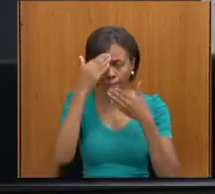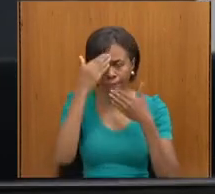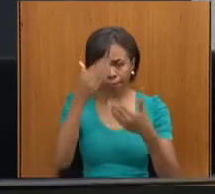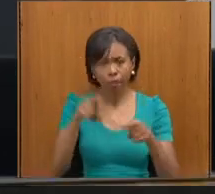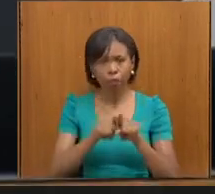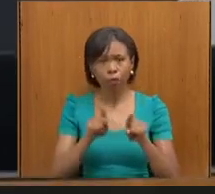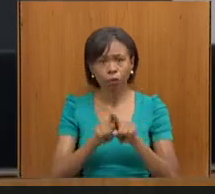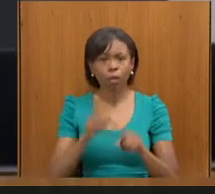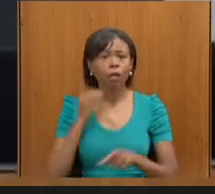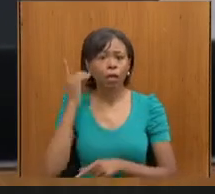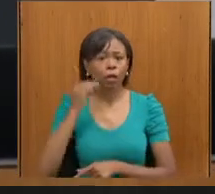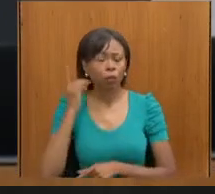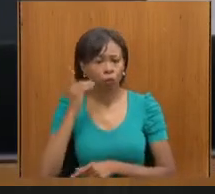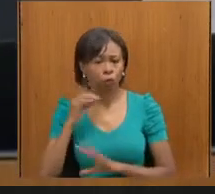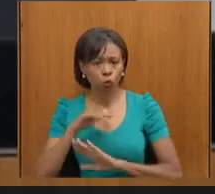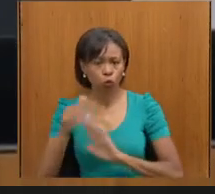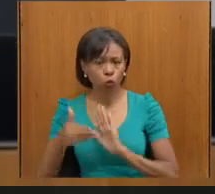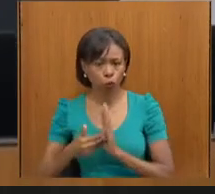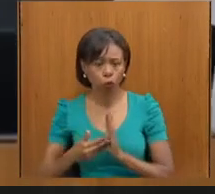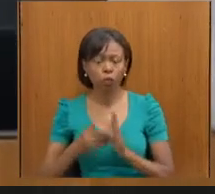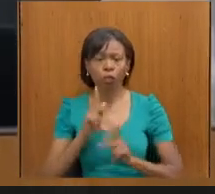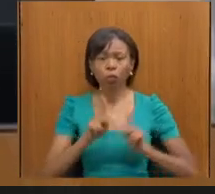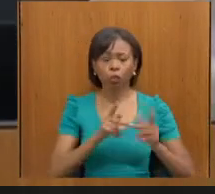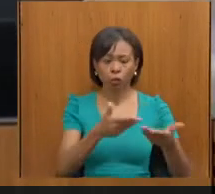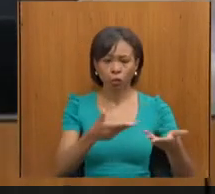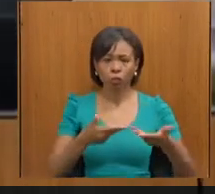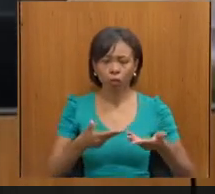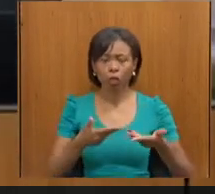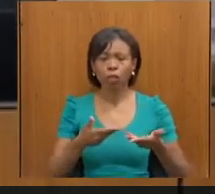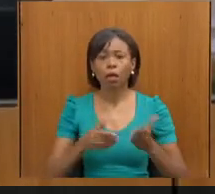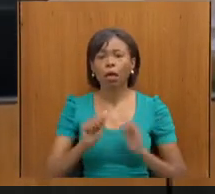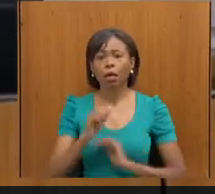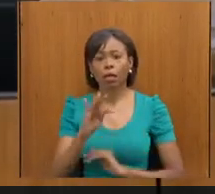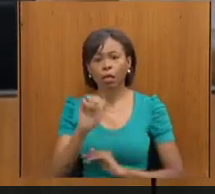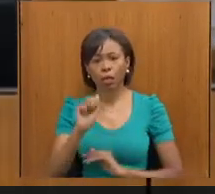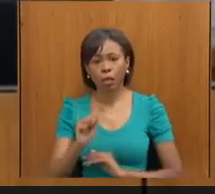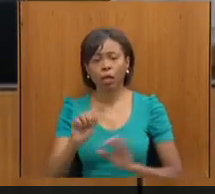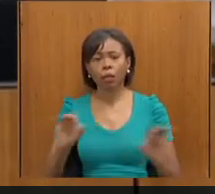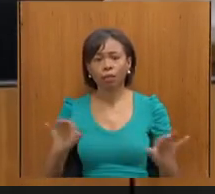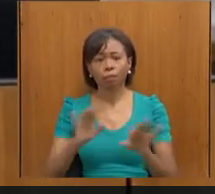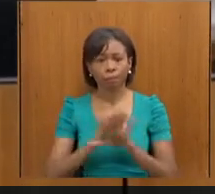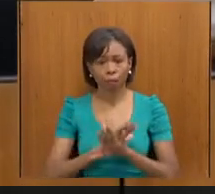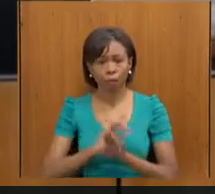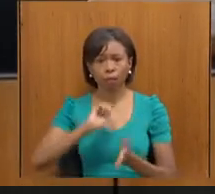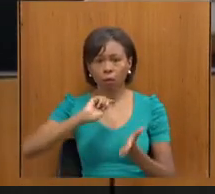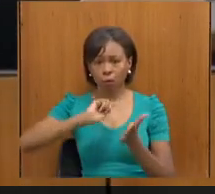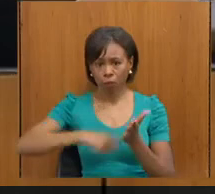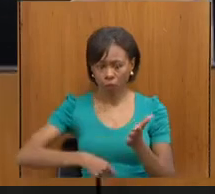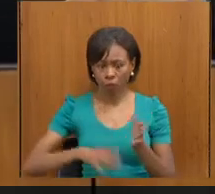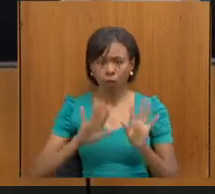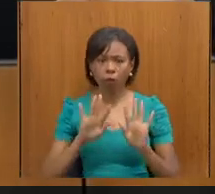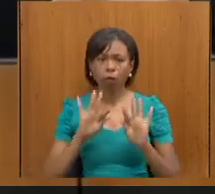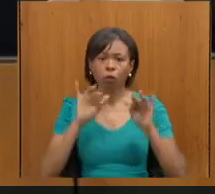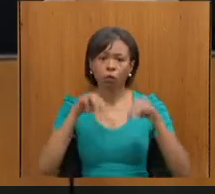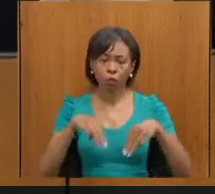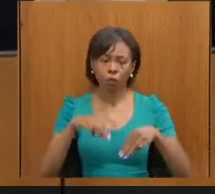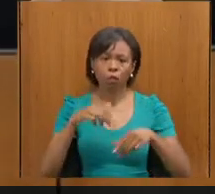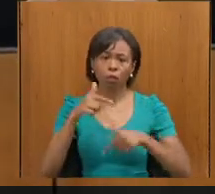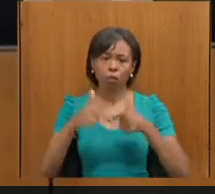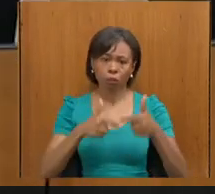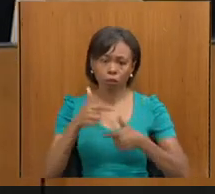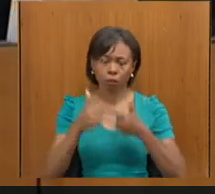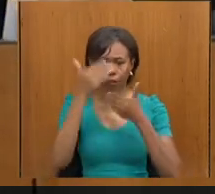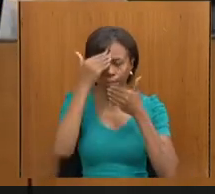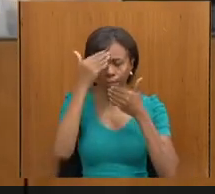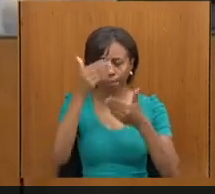também dos parlamentares e de todos os convidados. Determina a lavratura da ata e encerra os trabalhos.